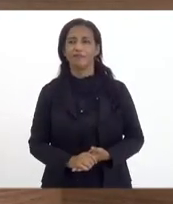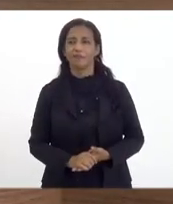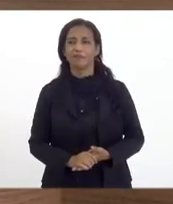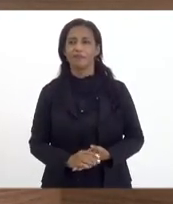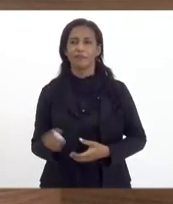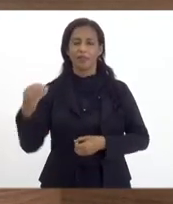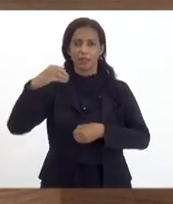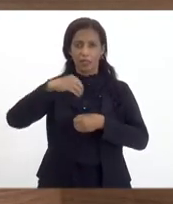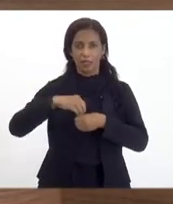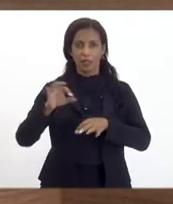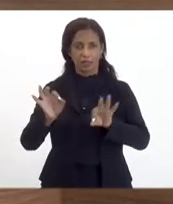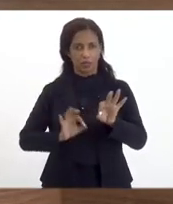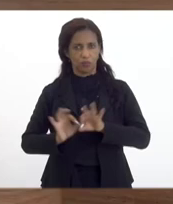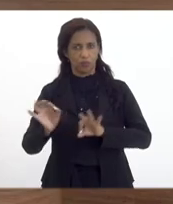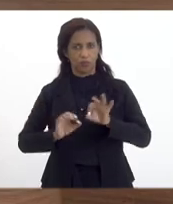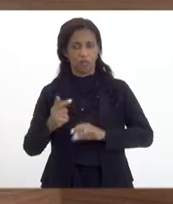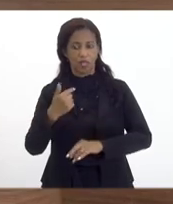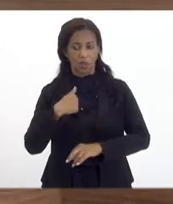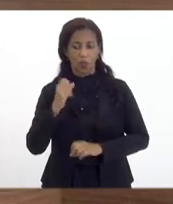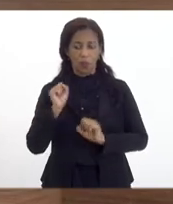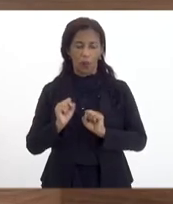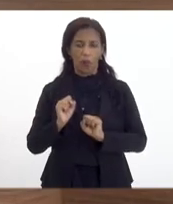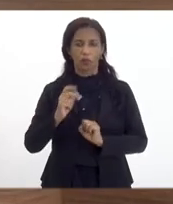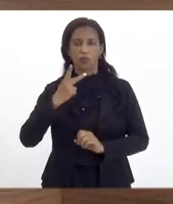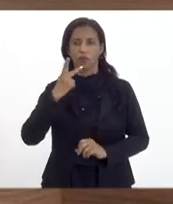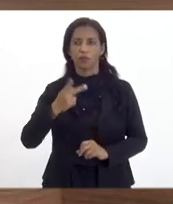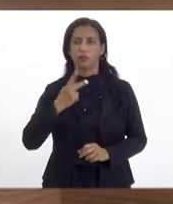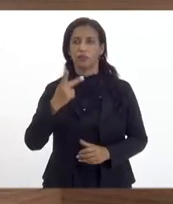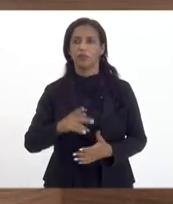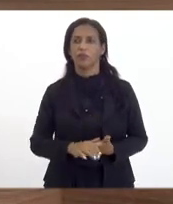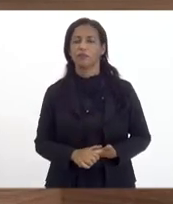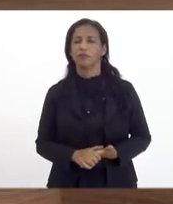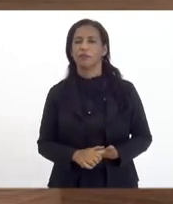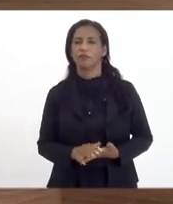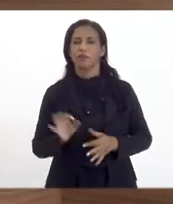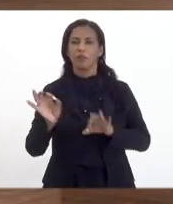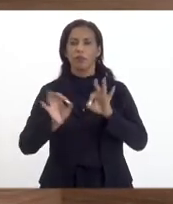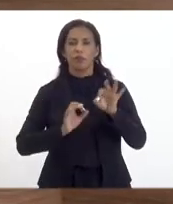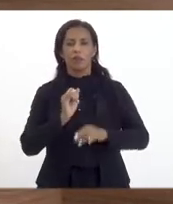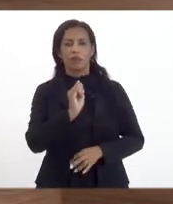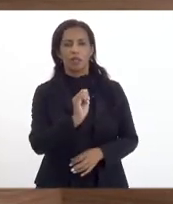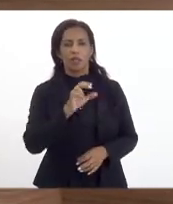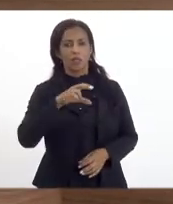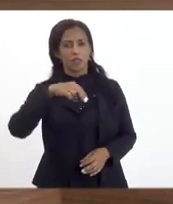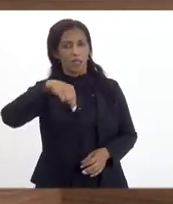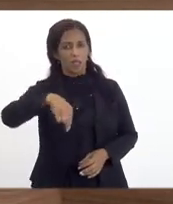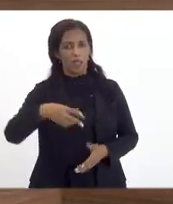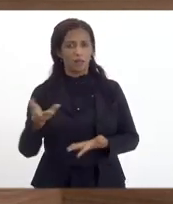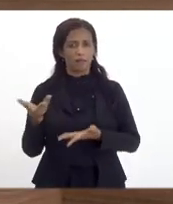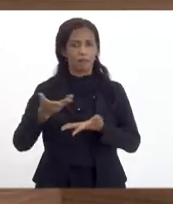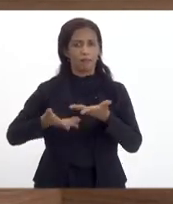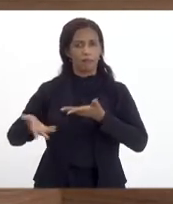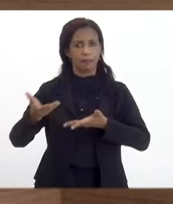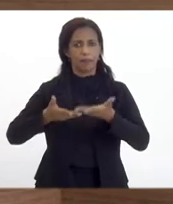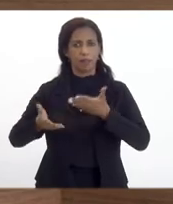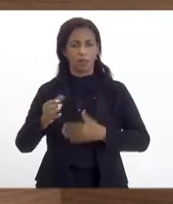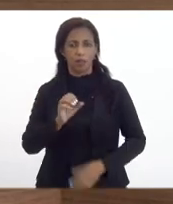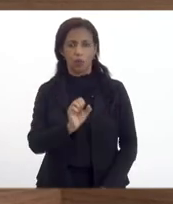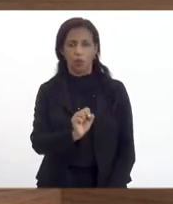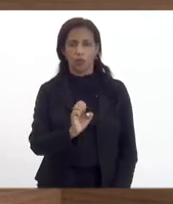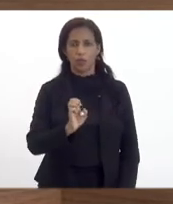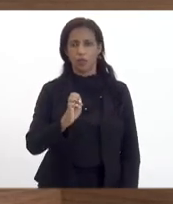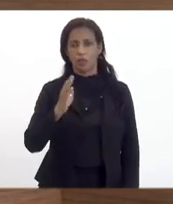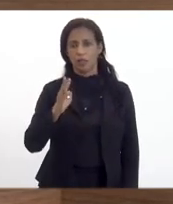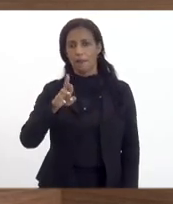Dentre esses projetos, eu posso citar o projeto da ICN em parceria com o SEBRAE,